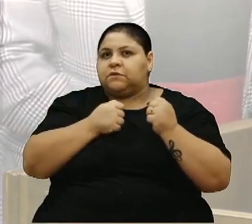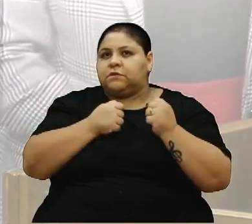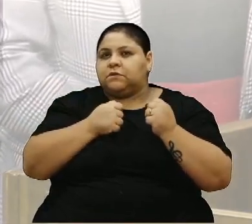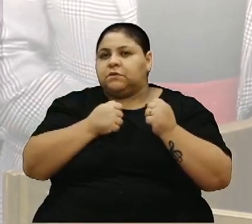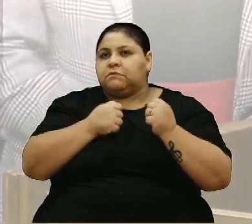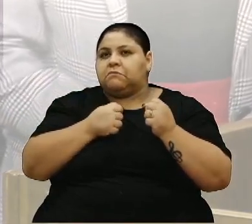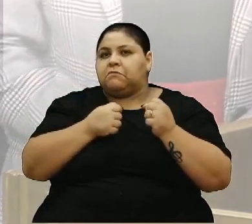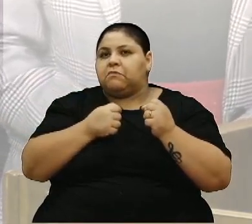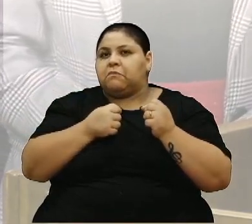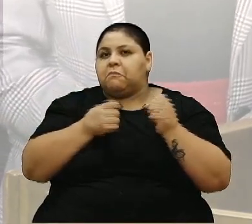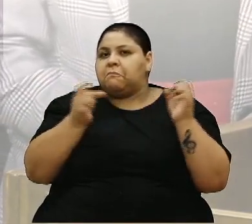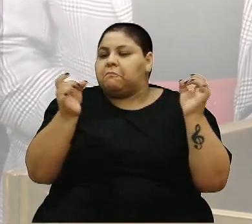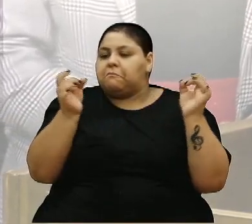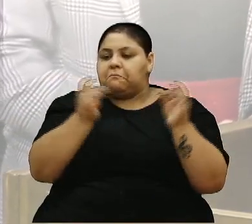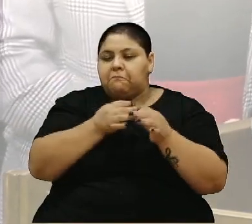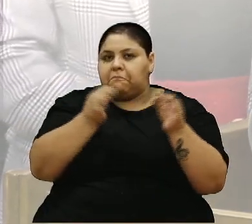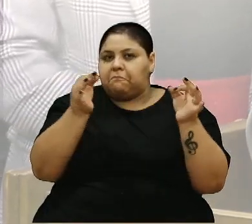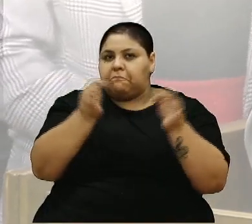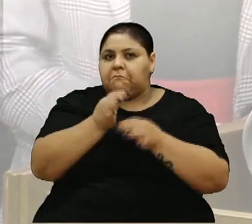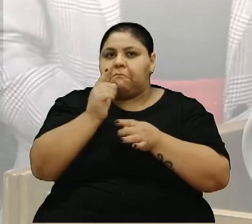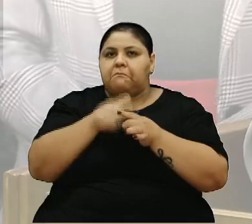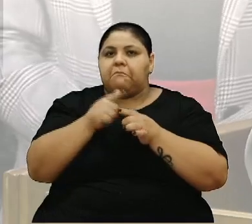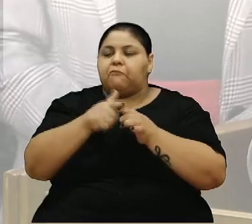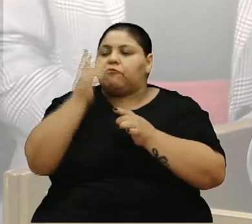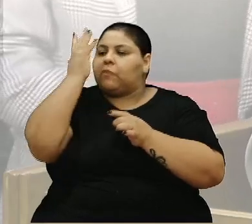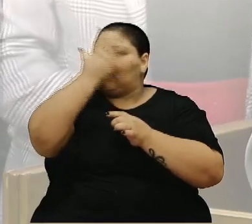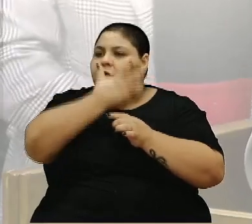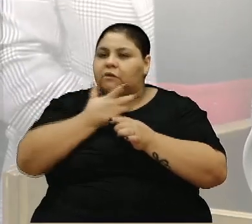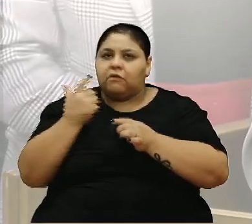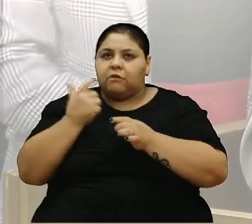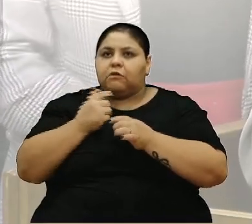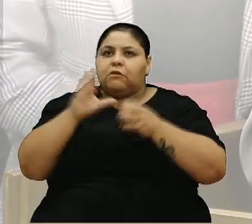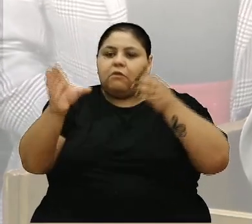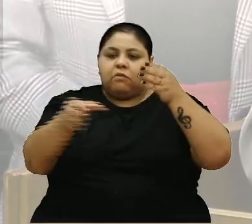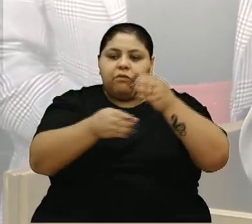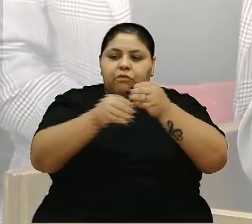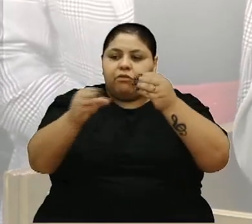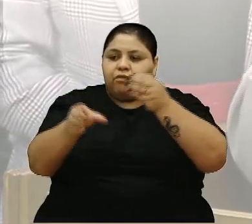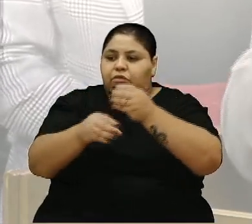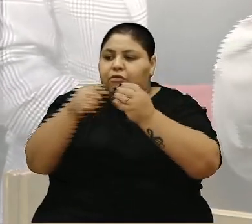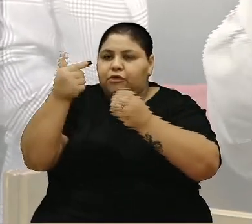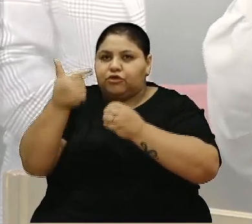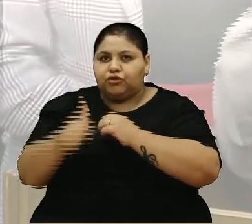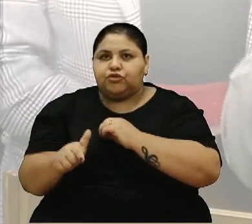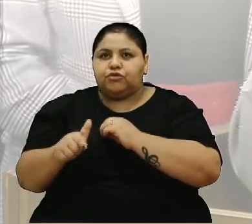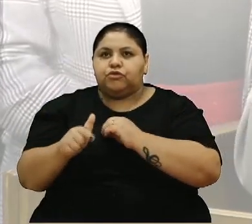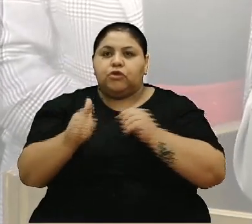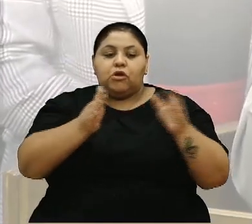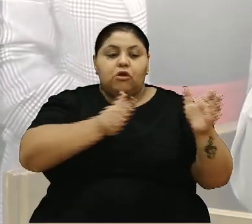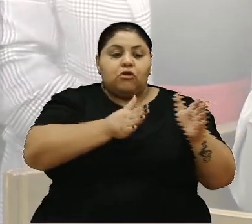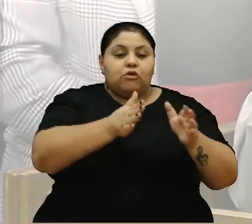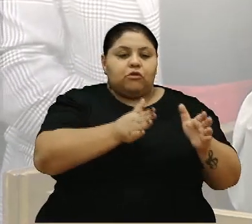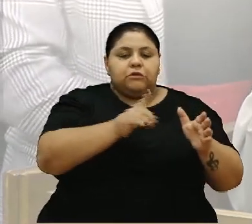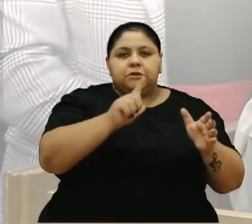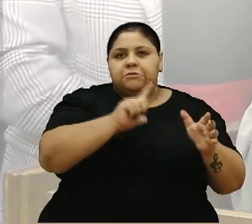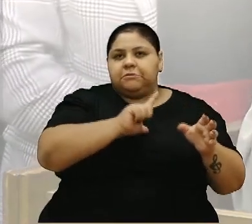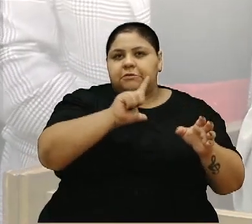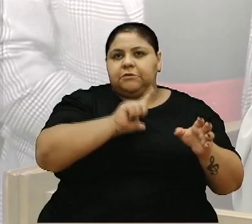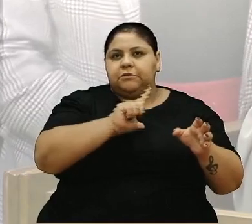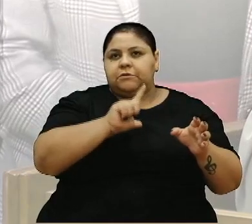perfeita, porque foi uma festa muito bonita, agregou todo mundo novamente aí, nesses períodos que a gente teve aí de